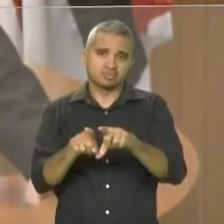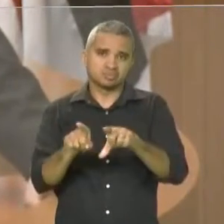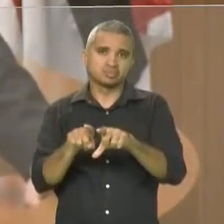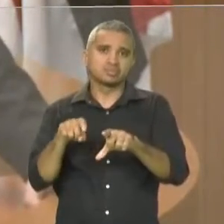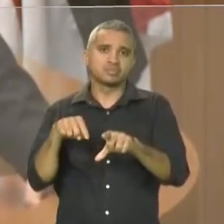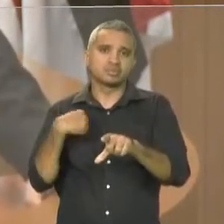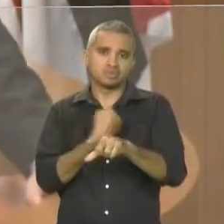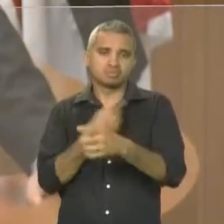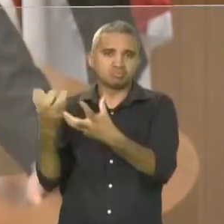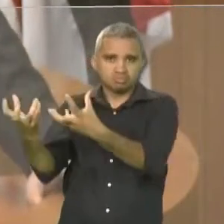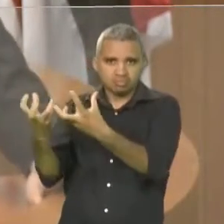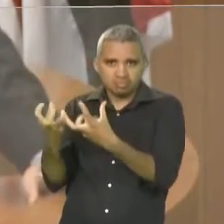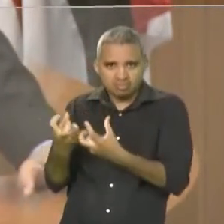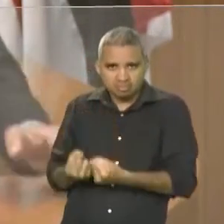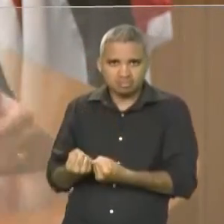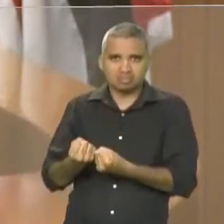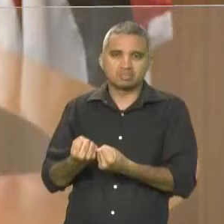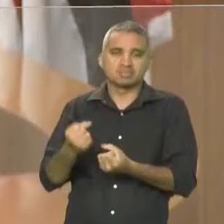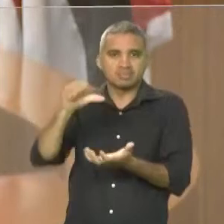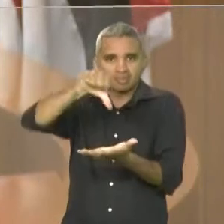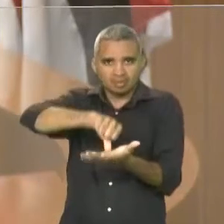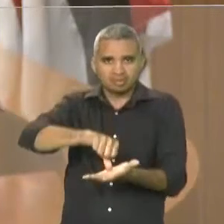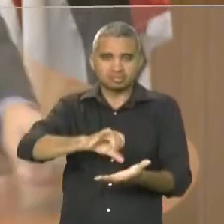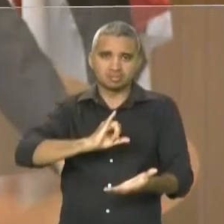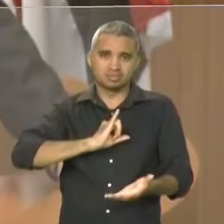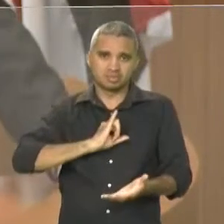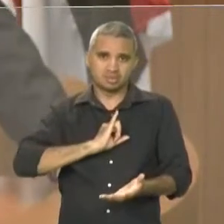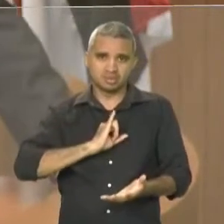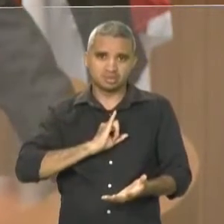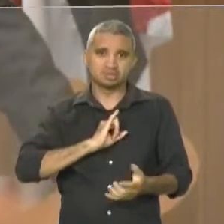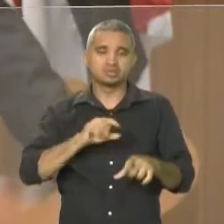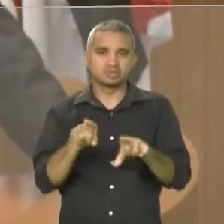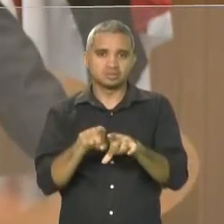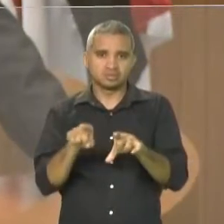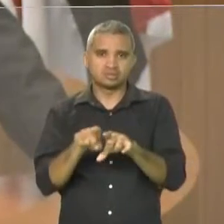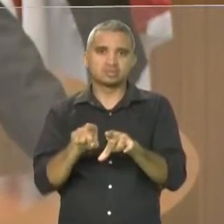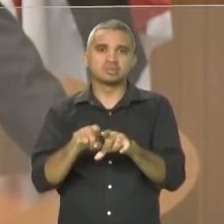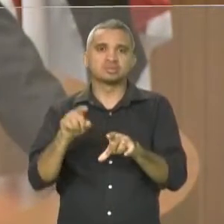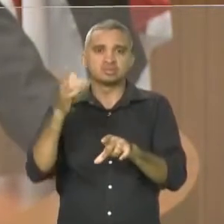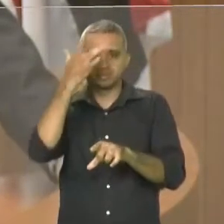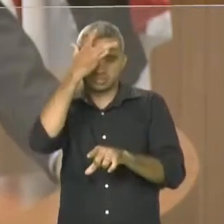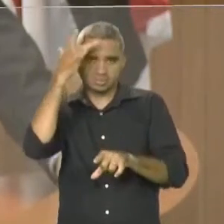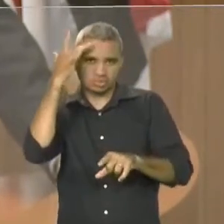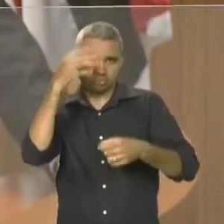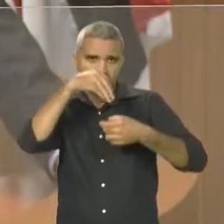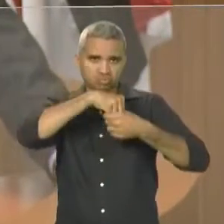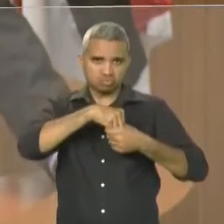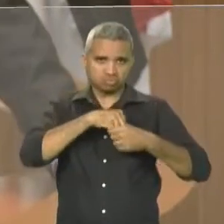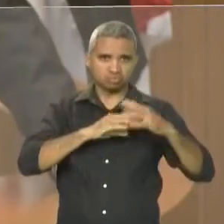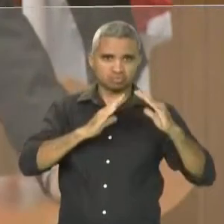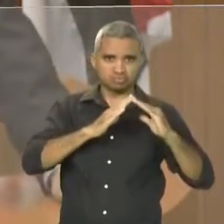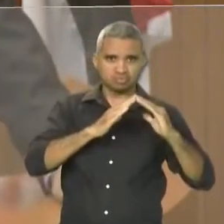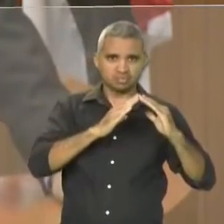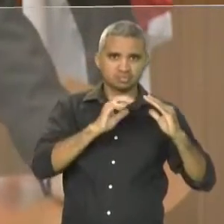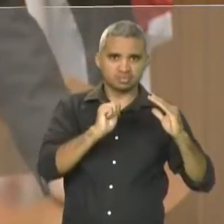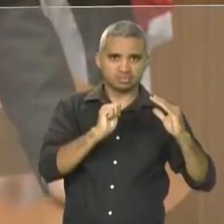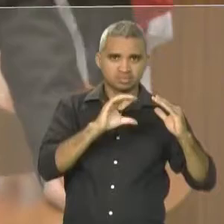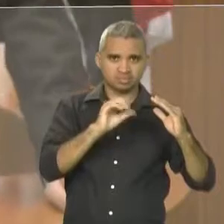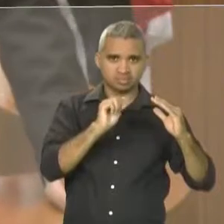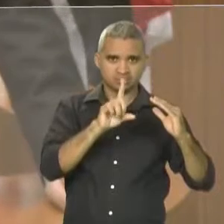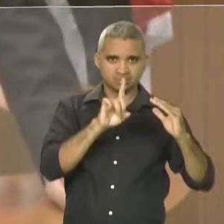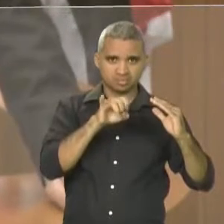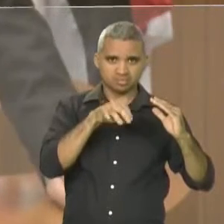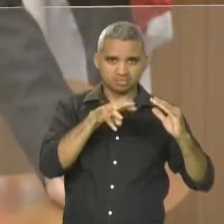nossa grande capital imperatriz pelos membros da Academia Imperatrizense de Letras porque há todo o esforço